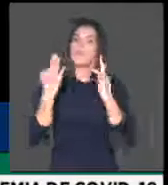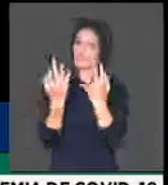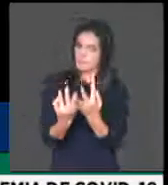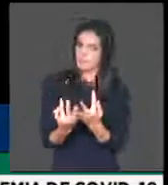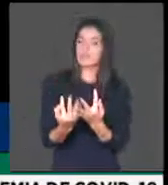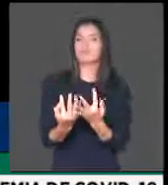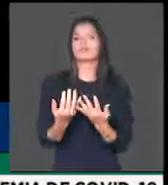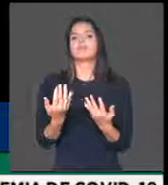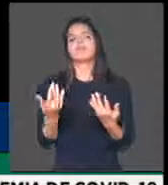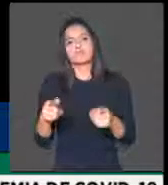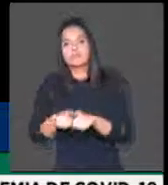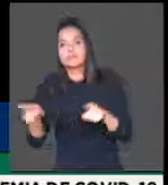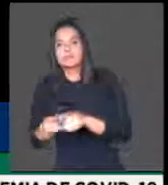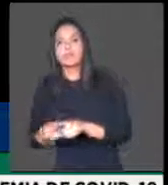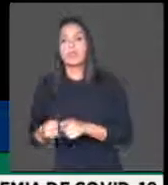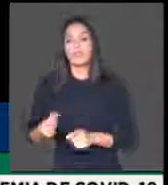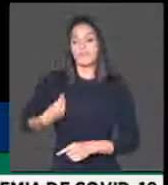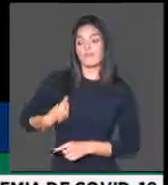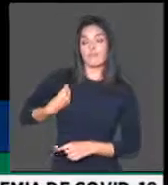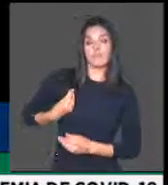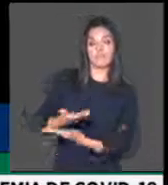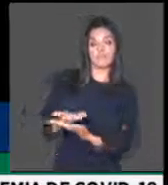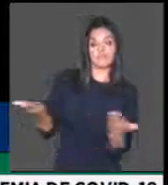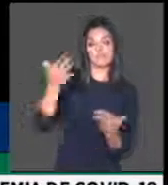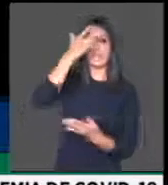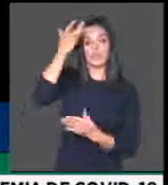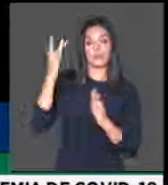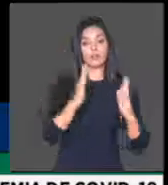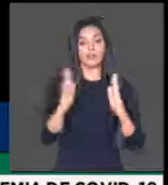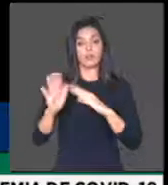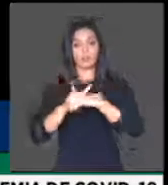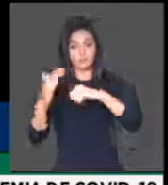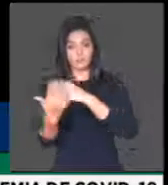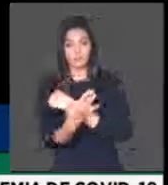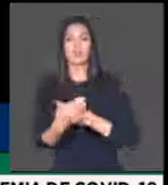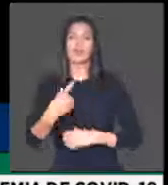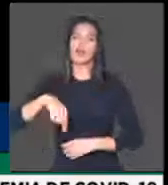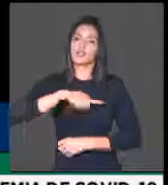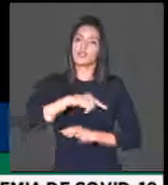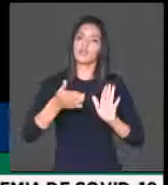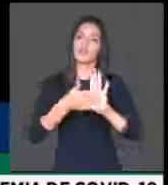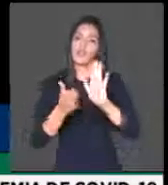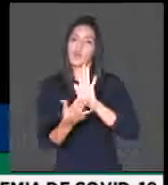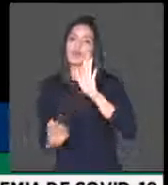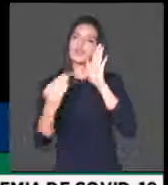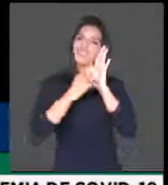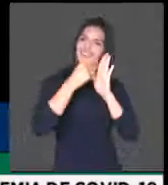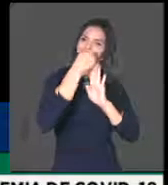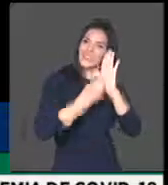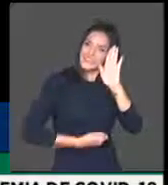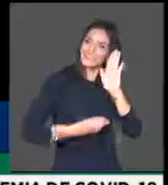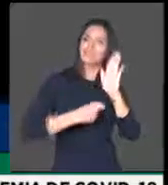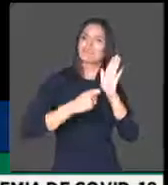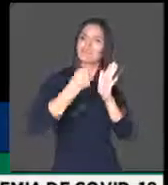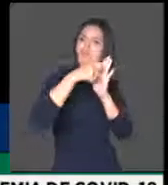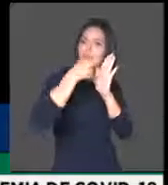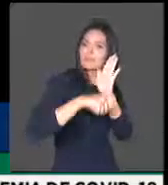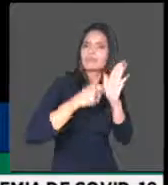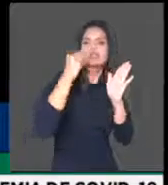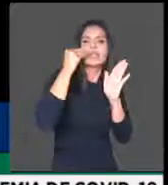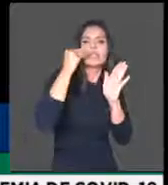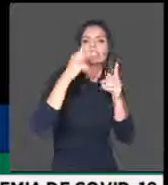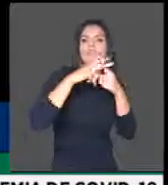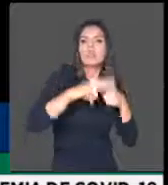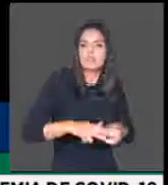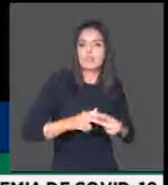famílias e para proteger a vida dessas pessoas durante a pandemia, o PSB propõe essa emenda e esse destaque como foi feito